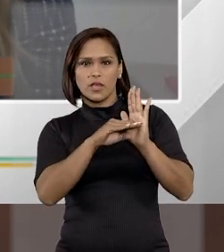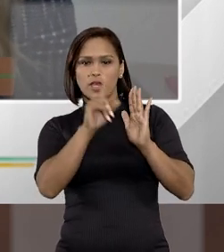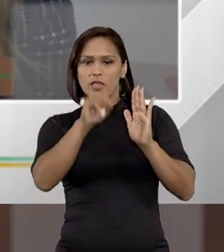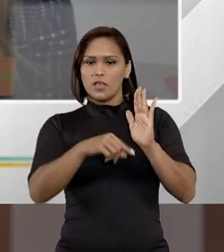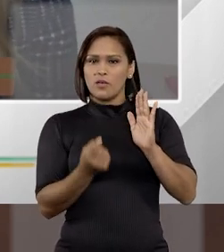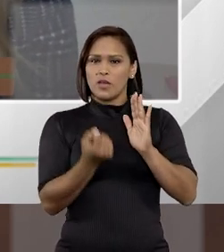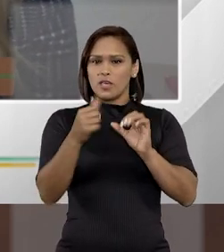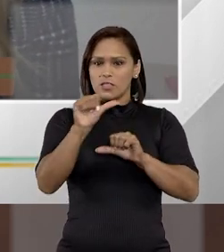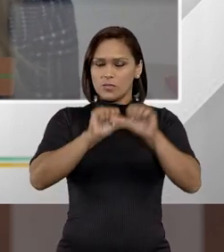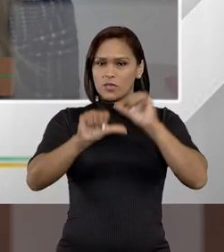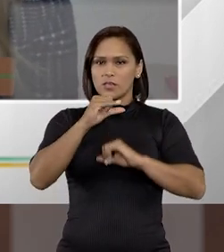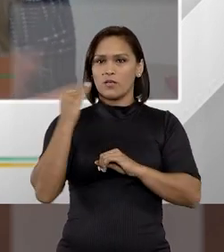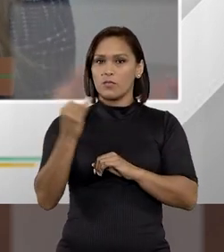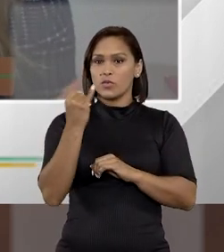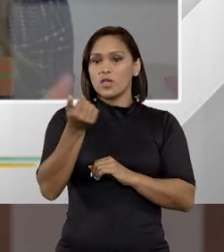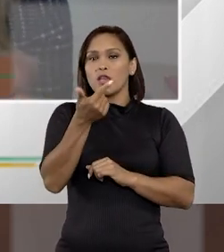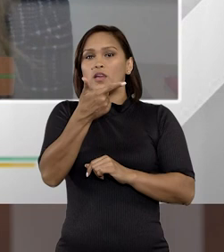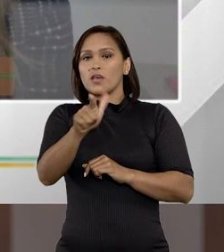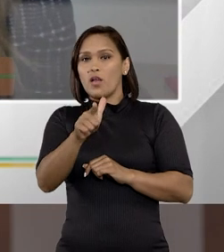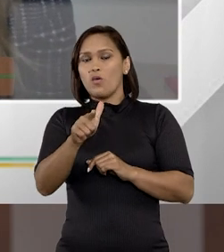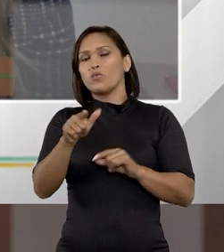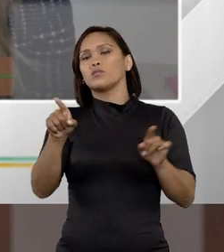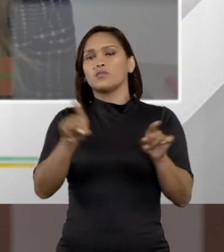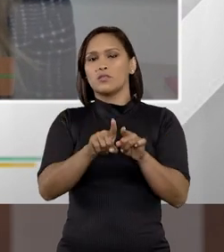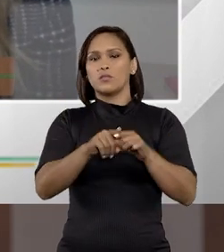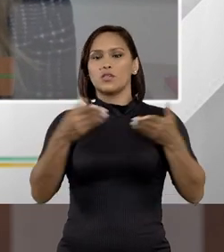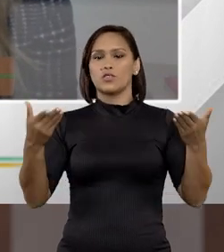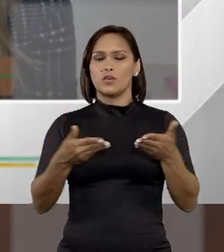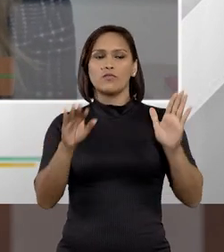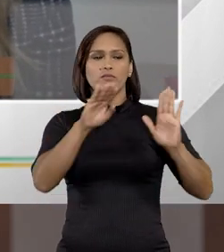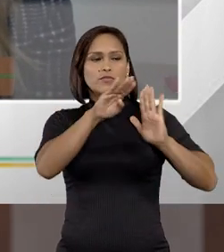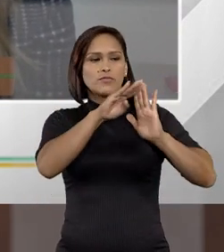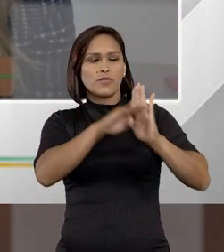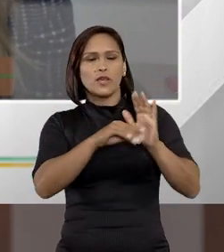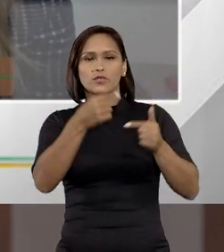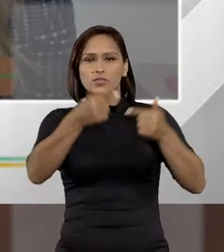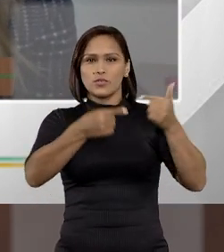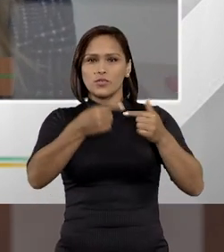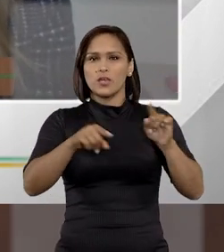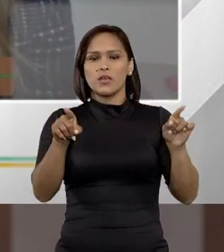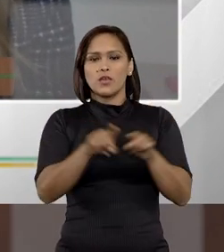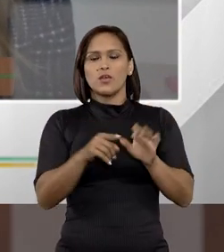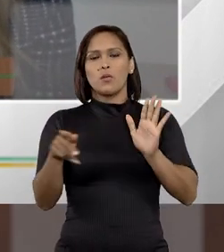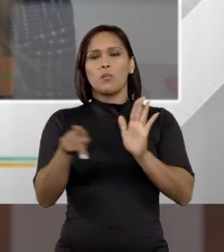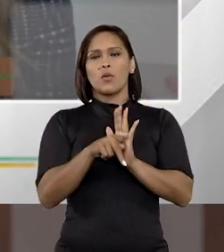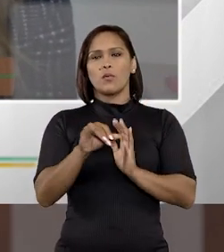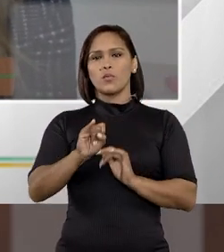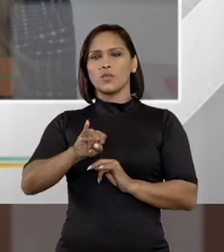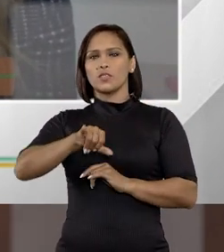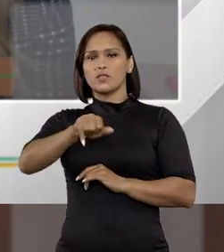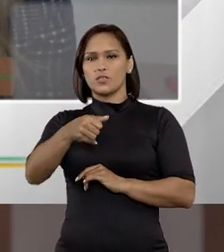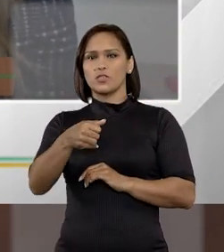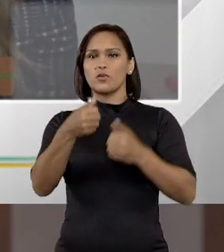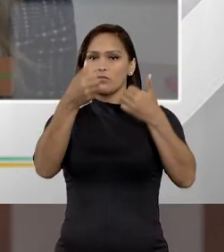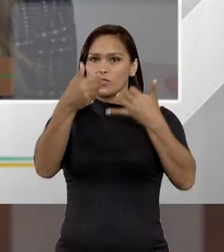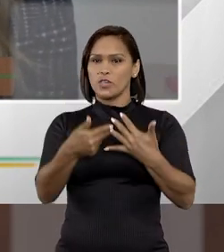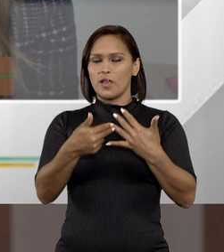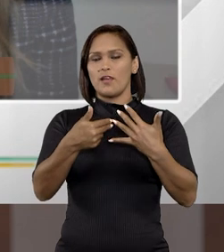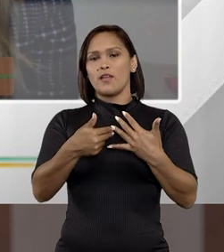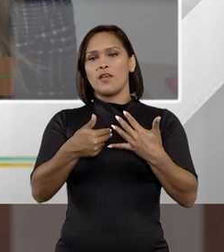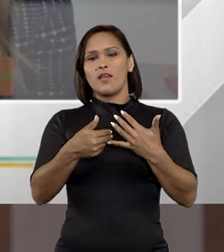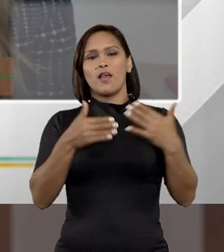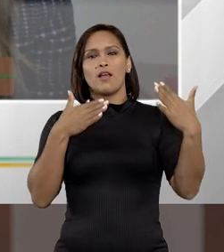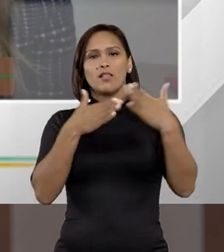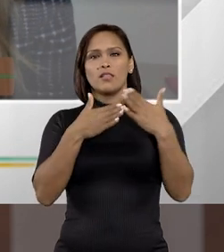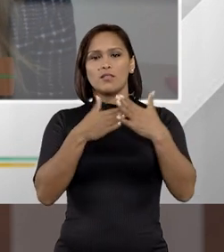questões. Então, essa é uma alteração importante. E a outra, que também aí já foi objeto de muita discussão, até mesmo no próprio STJ também, diz